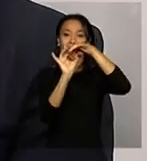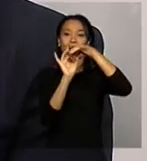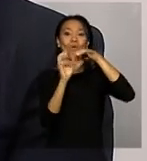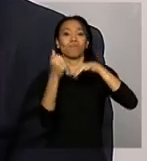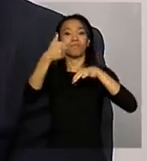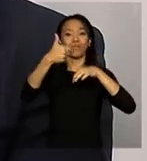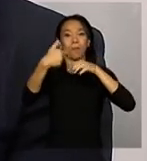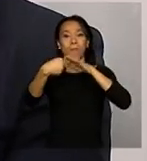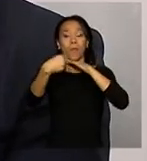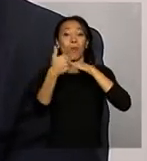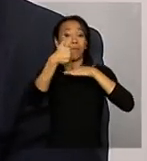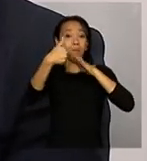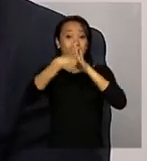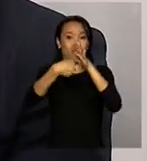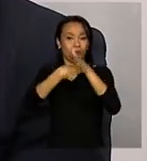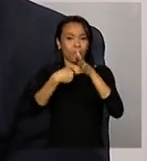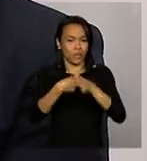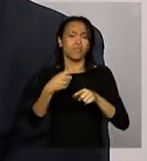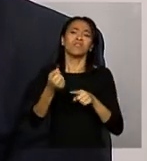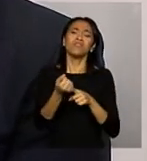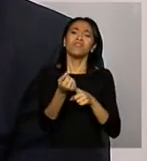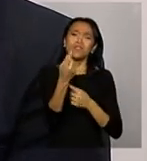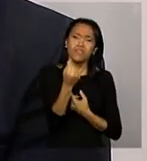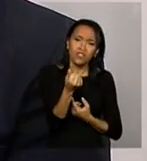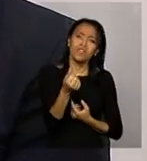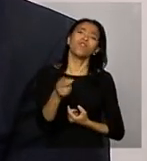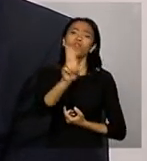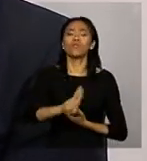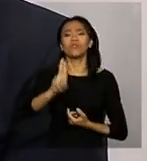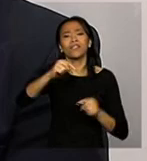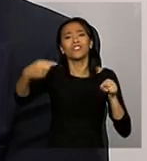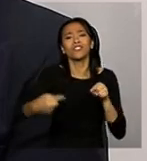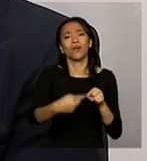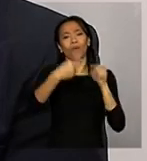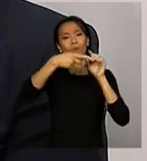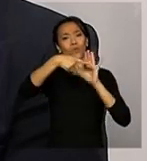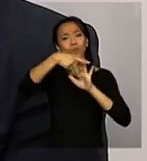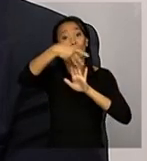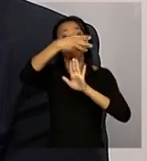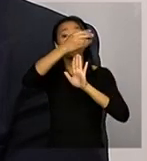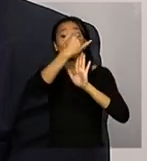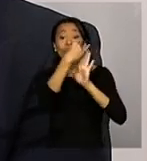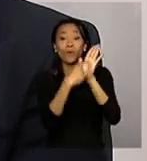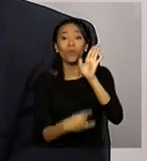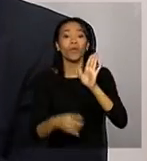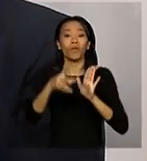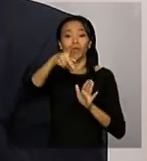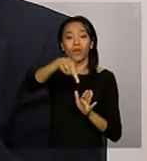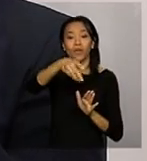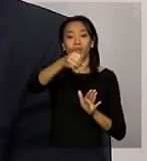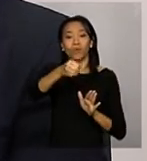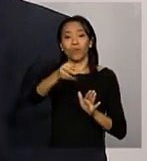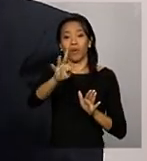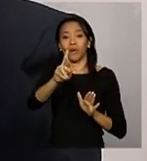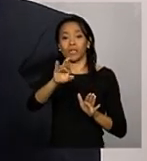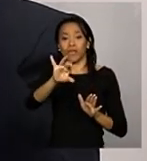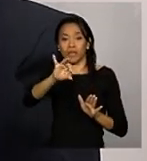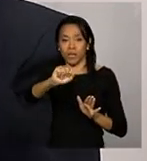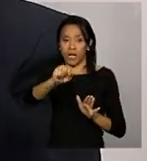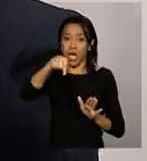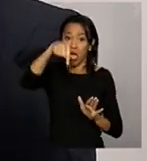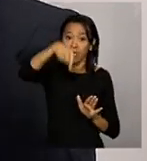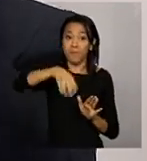que se o recurso foi gasto conformidade com a portaria que regulamentou esse índice lá nessa portaria tem as